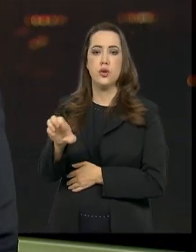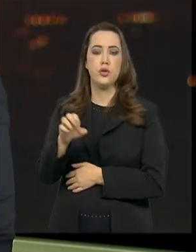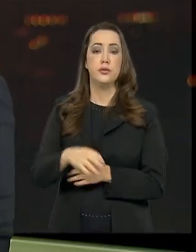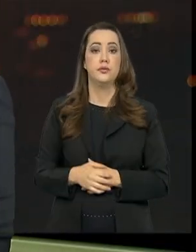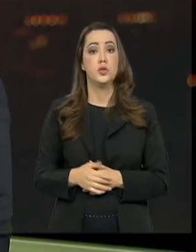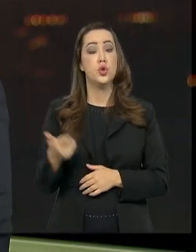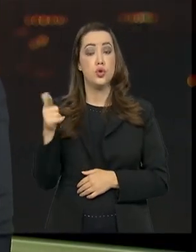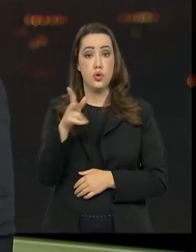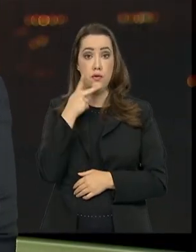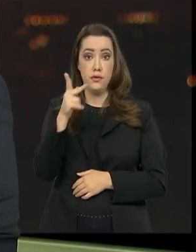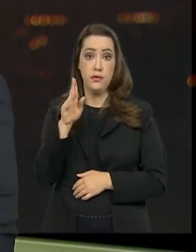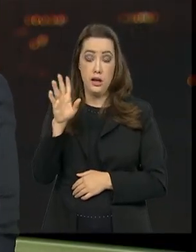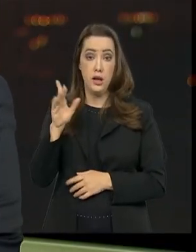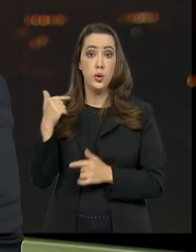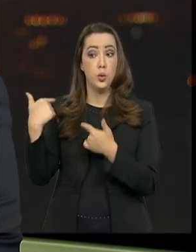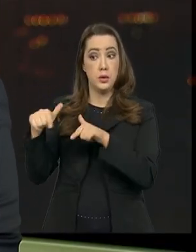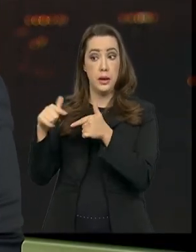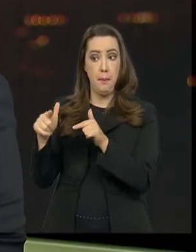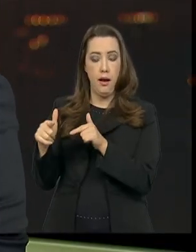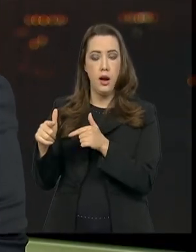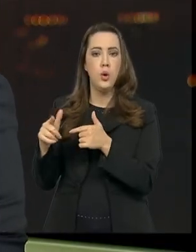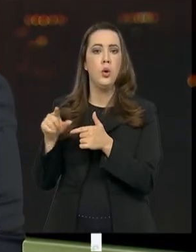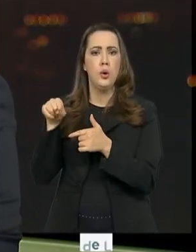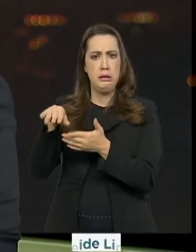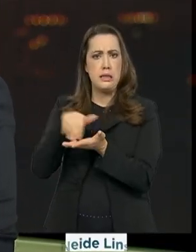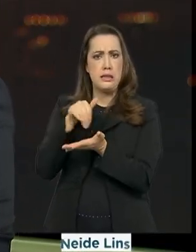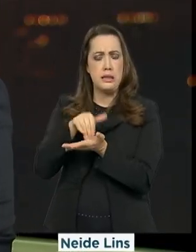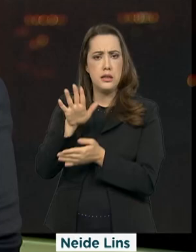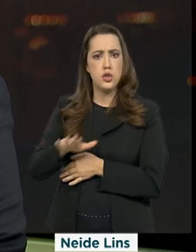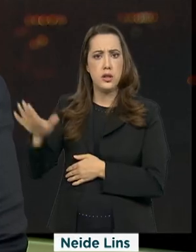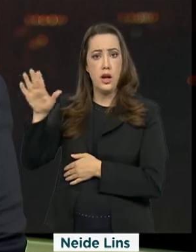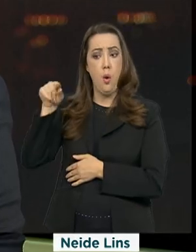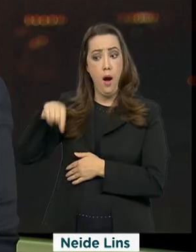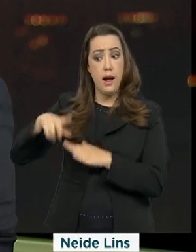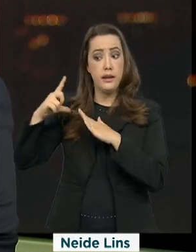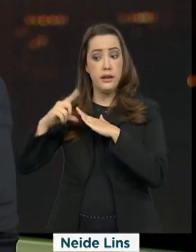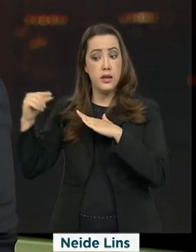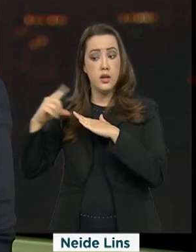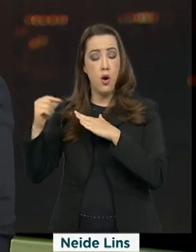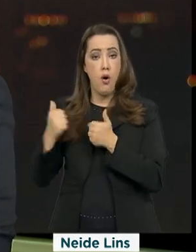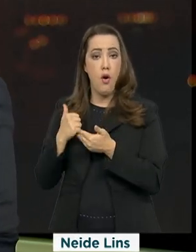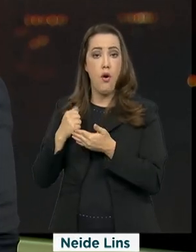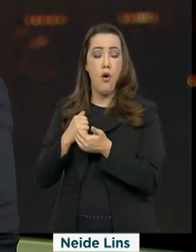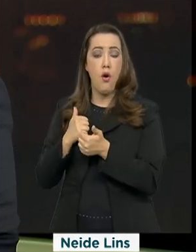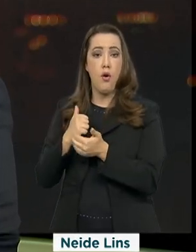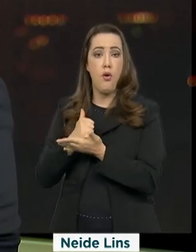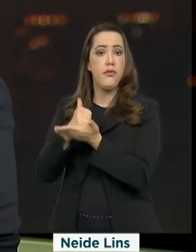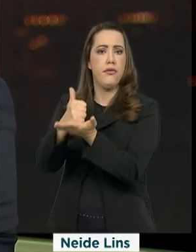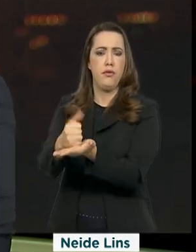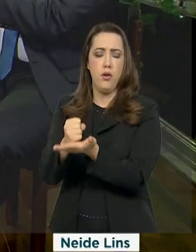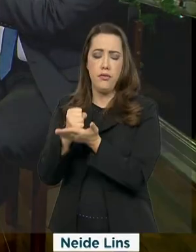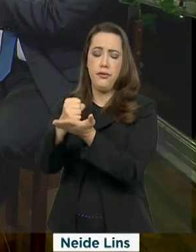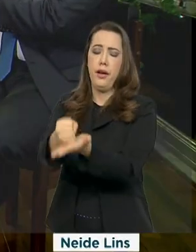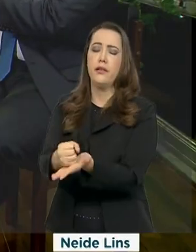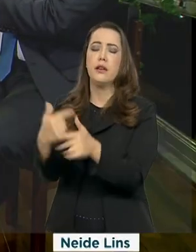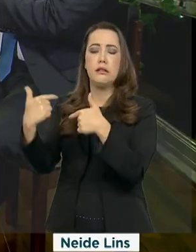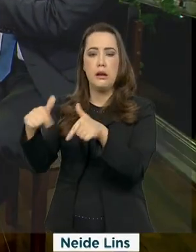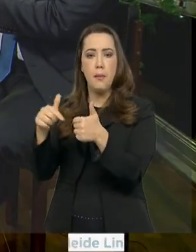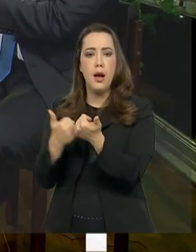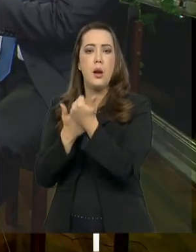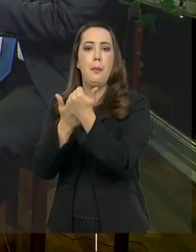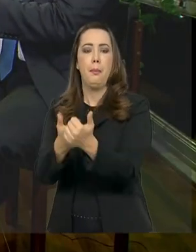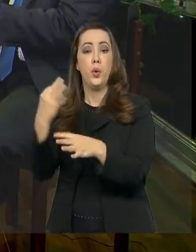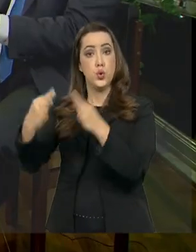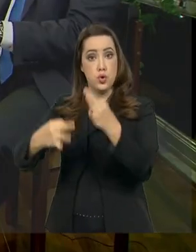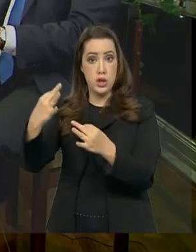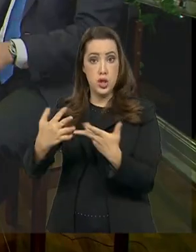atribuições da Secretaria-Geral. Aqui no Palácio do Planalto, ela presta assessoria jurídica aos ministérios que estão sediados aqui, ao presidente da